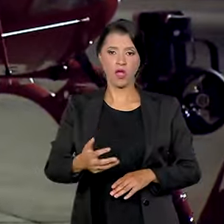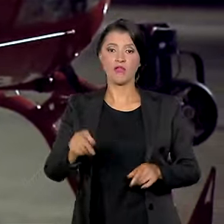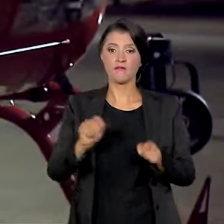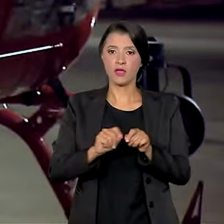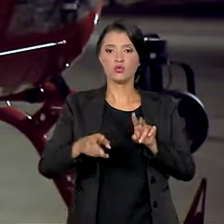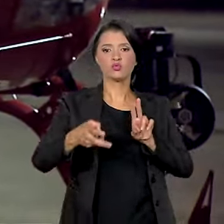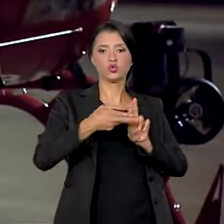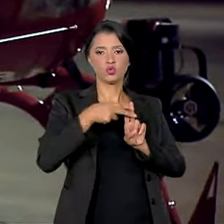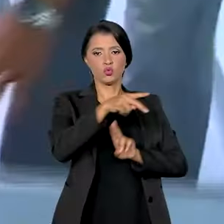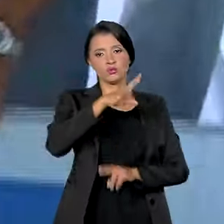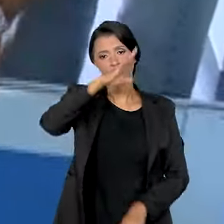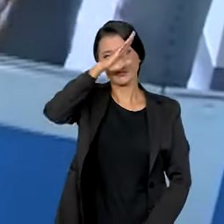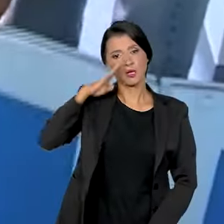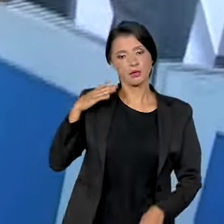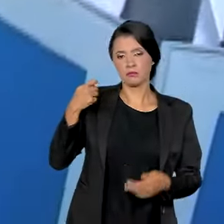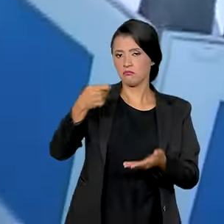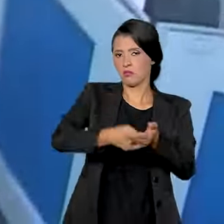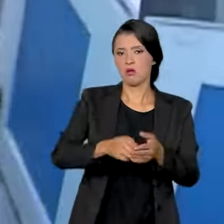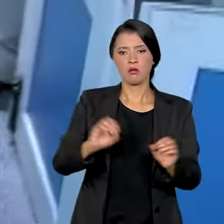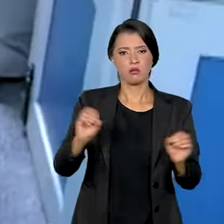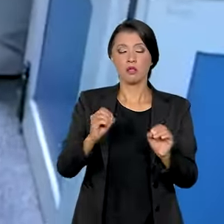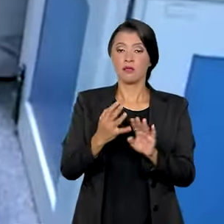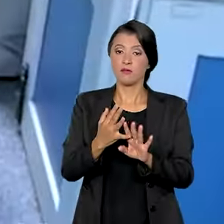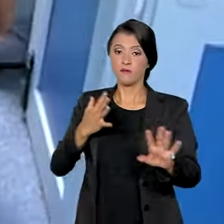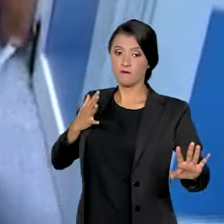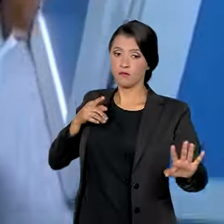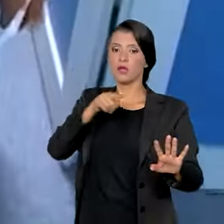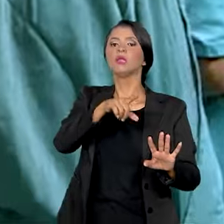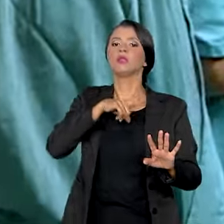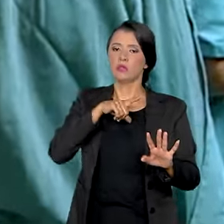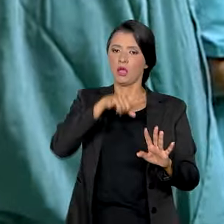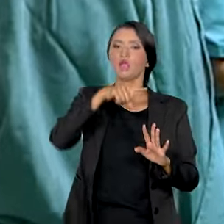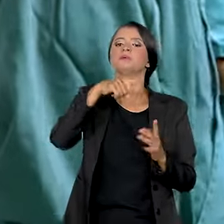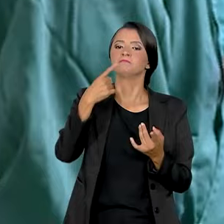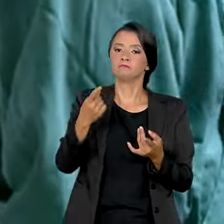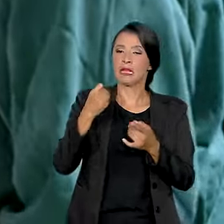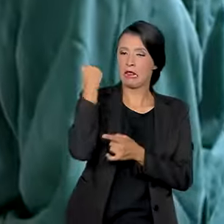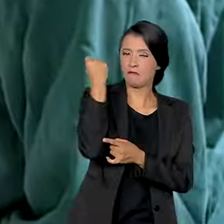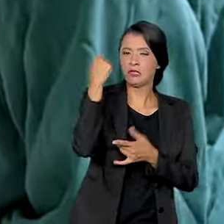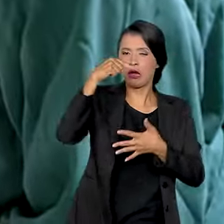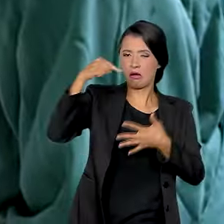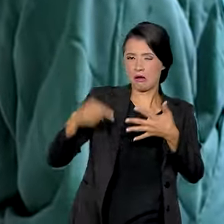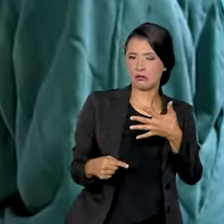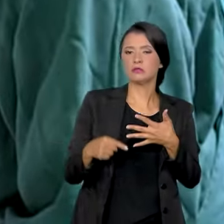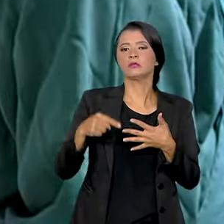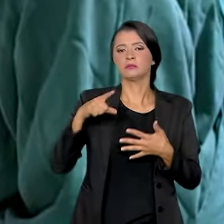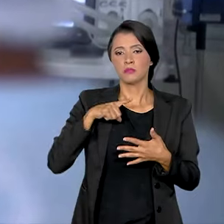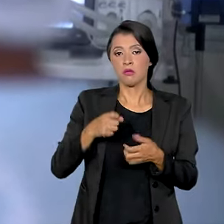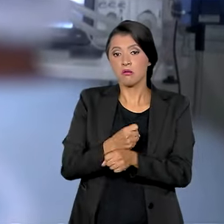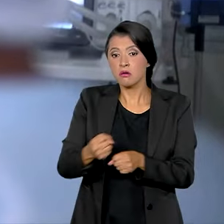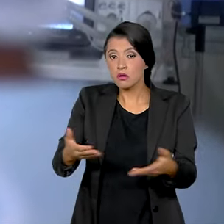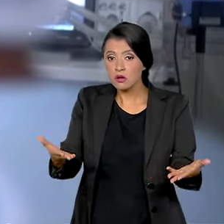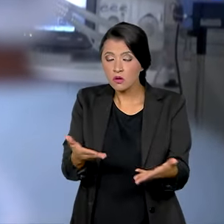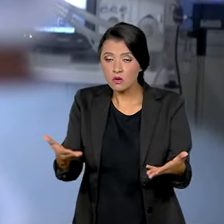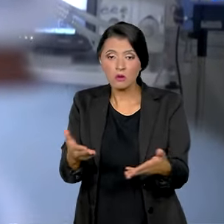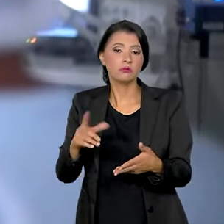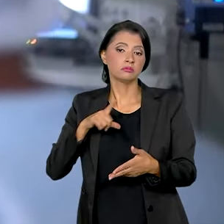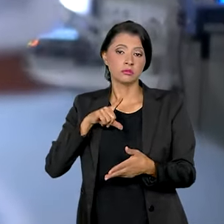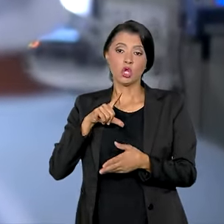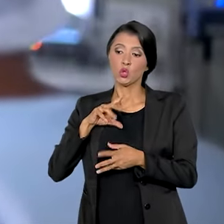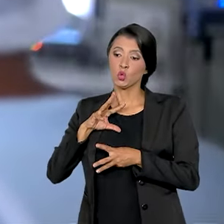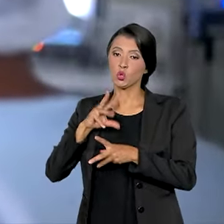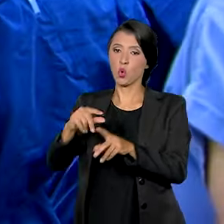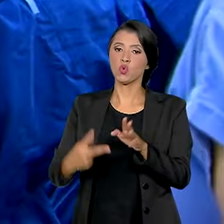todo feito pelo SUS, de graça. A fila obedece a uma ordem de gravidade dos casos. Este ano,